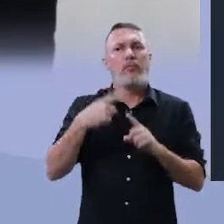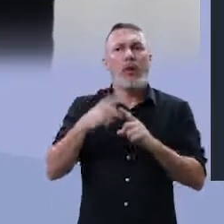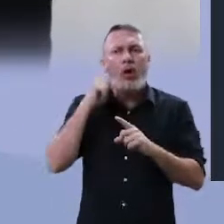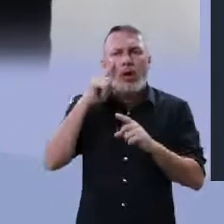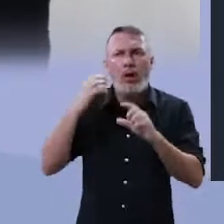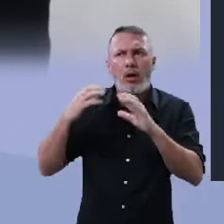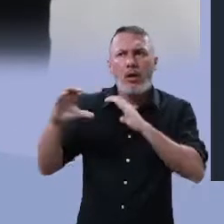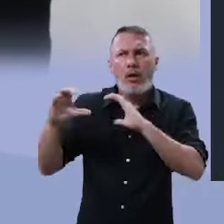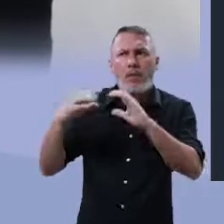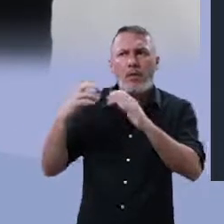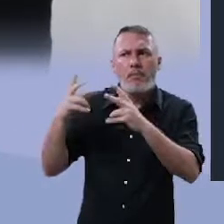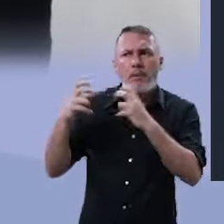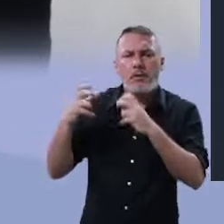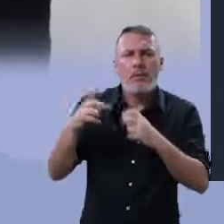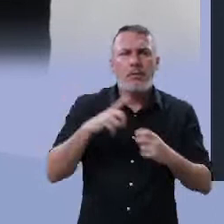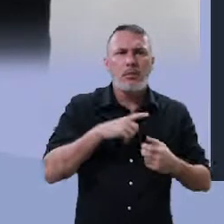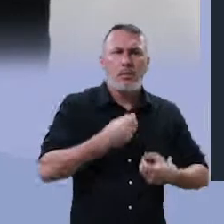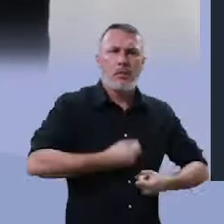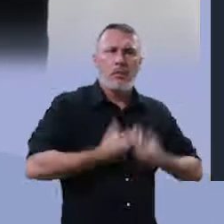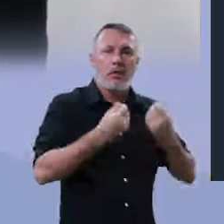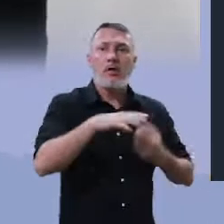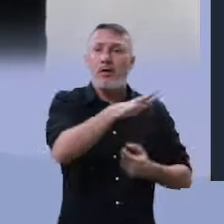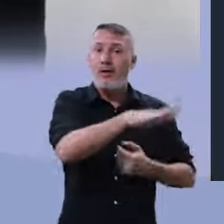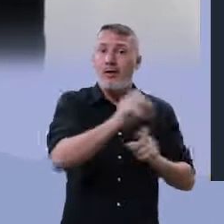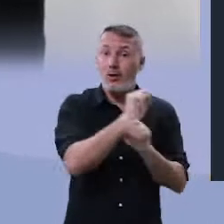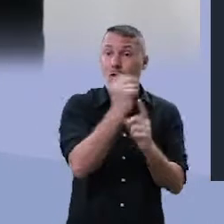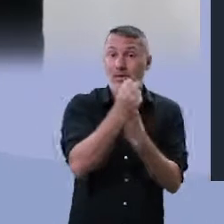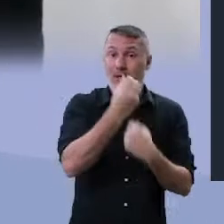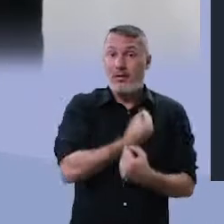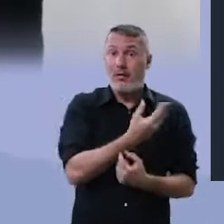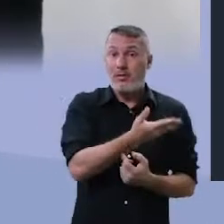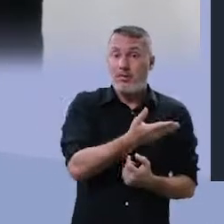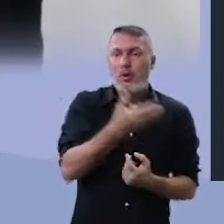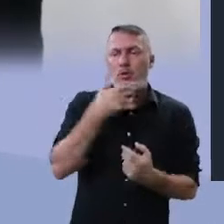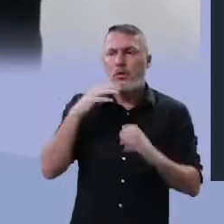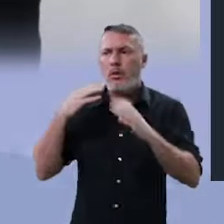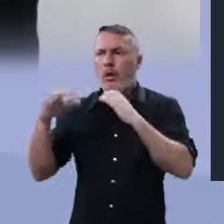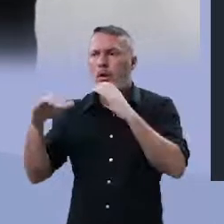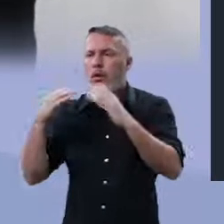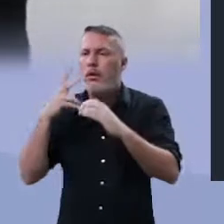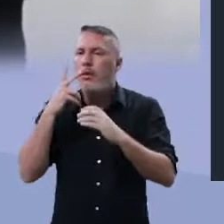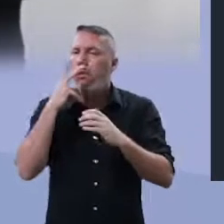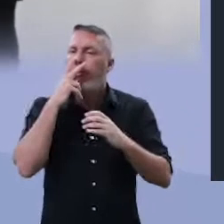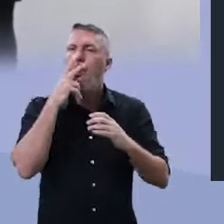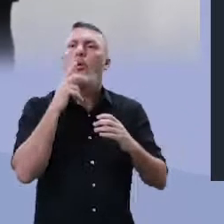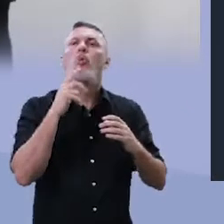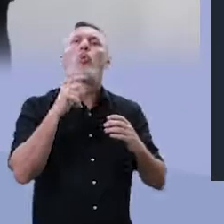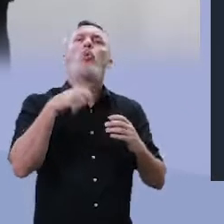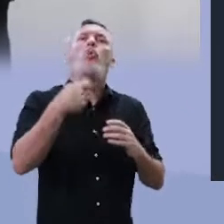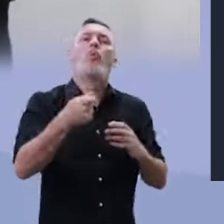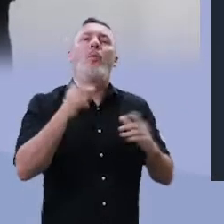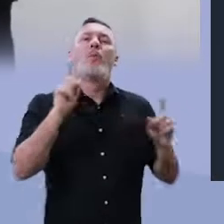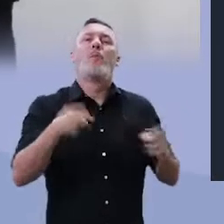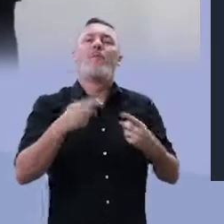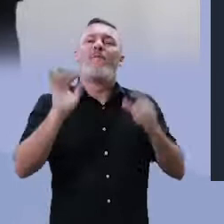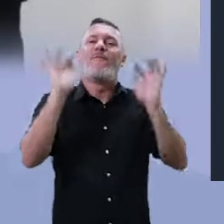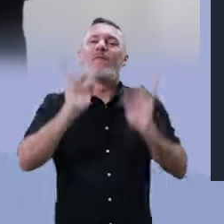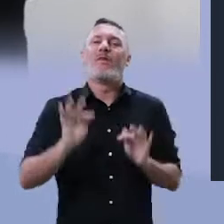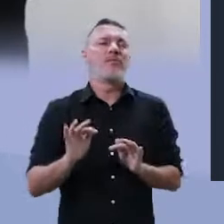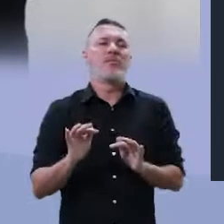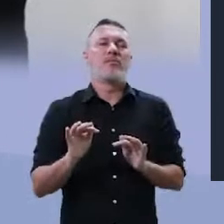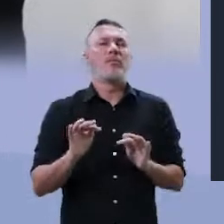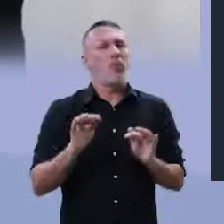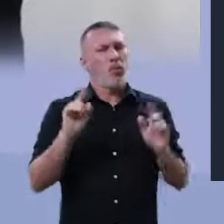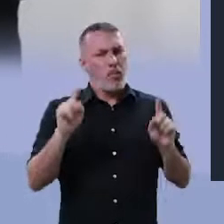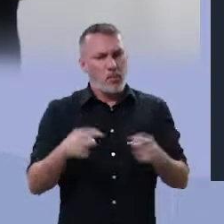denunciar aquilo que as pessoas estavam submetidas, ele está fazendo uma canção de protesto, dizendo,